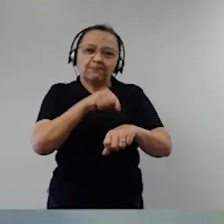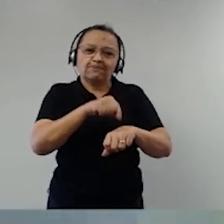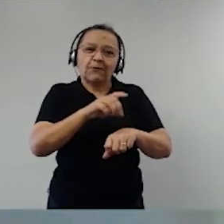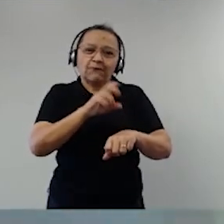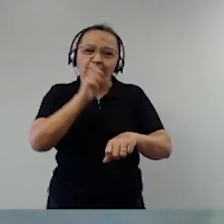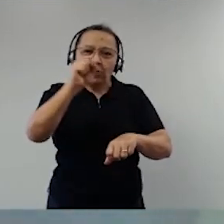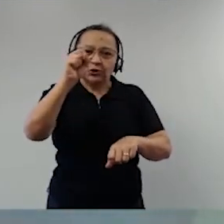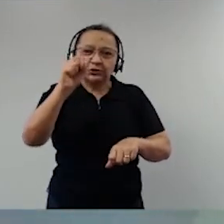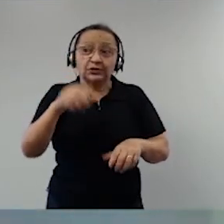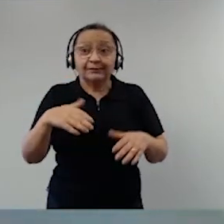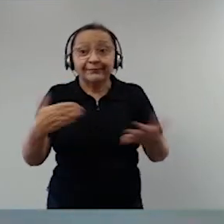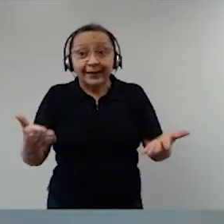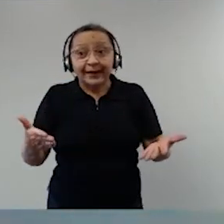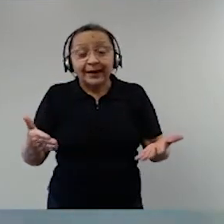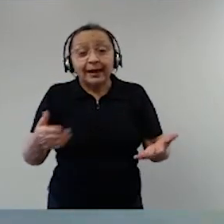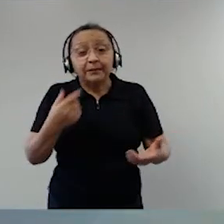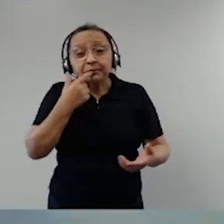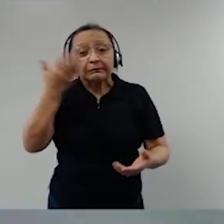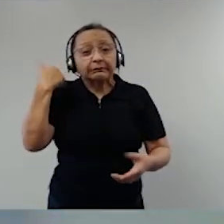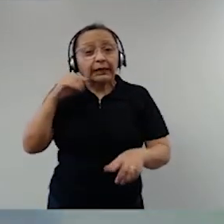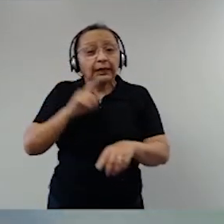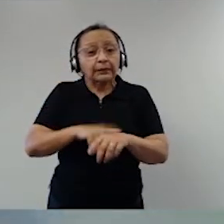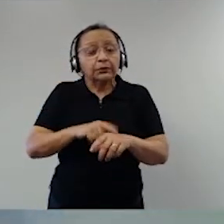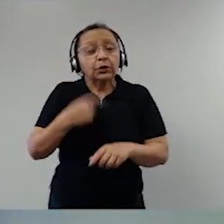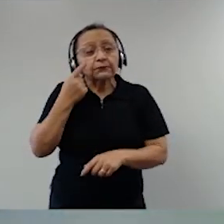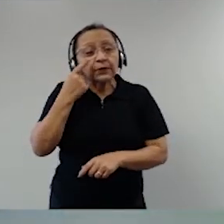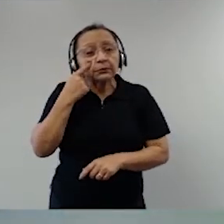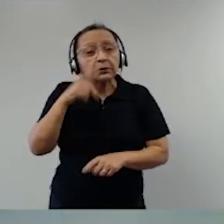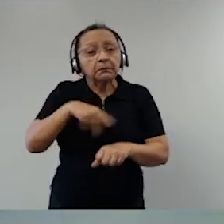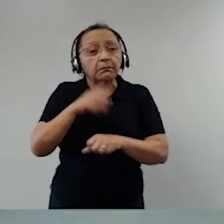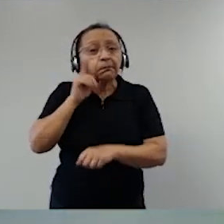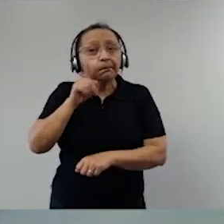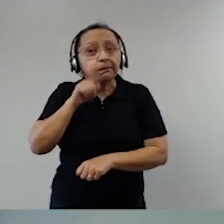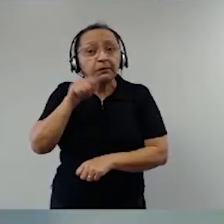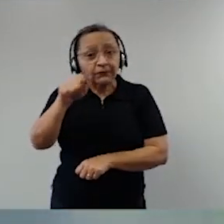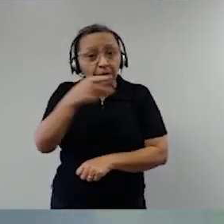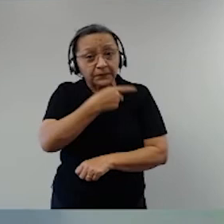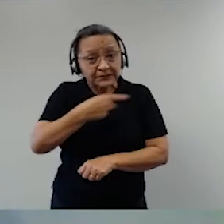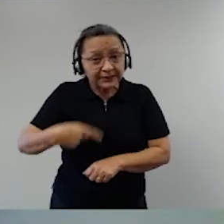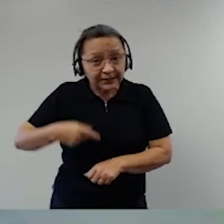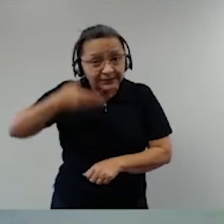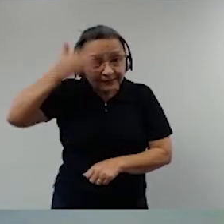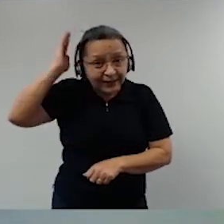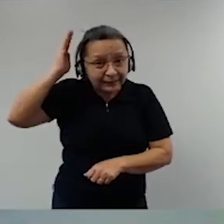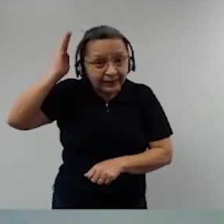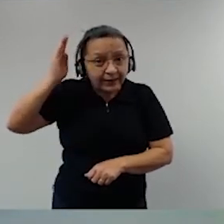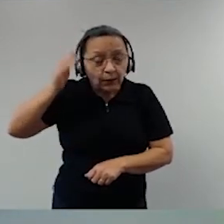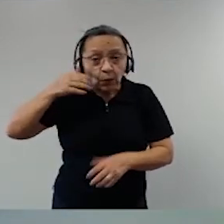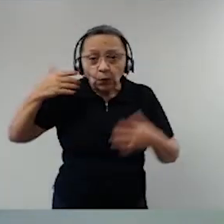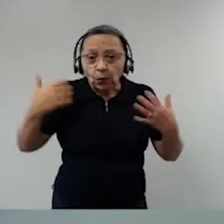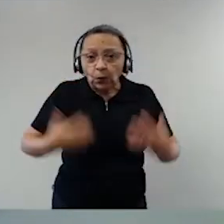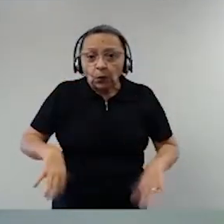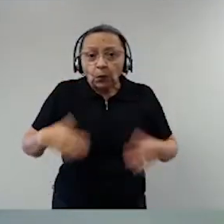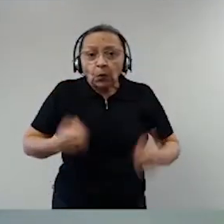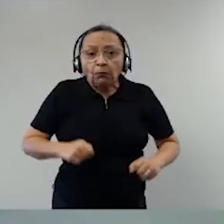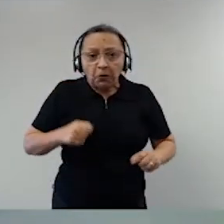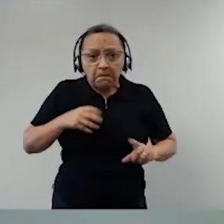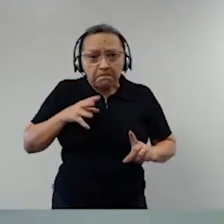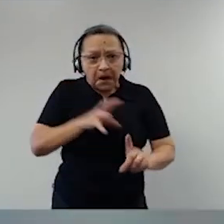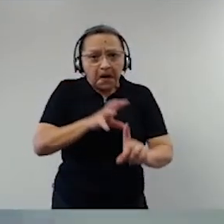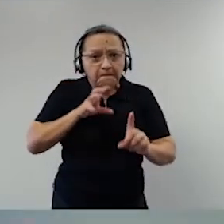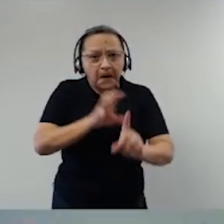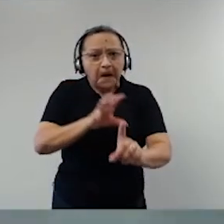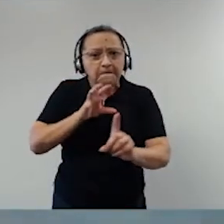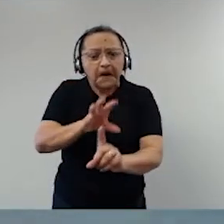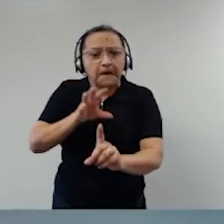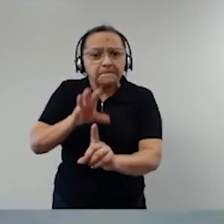Agora, um tempinho atrás, aí nós assistimos nos Estados Unidos, o presidente sofreu um processo de impeachment, perdeu na Câmara como era previsto, ganhou no Senado e vida que